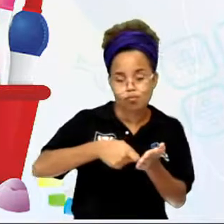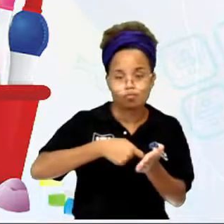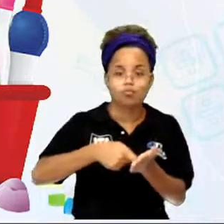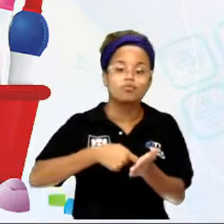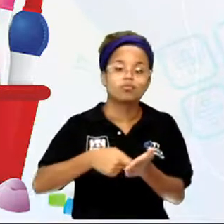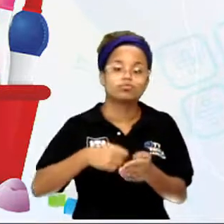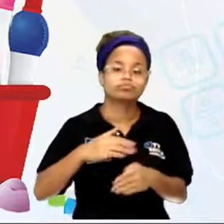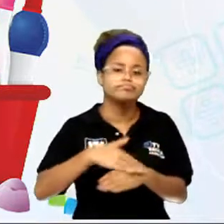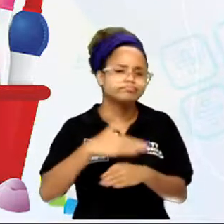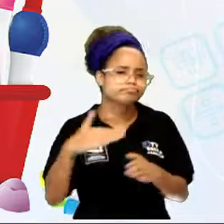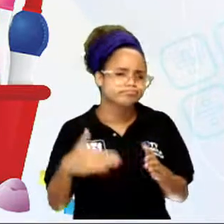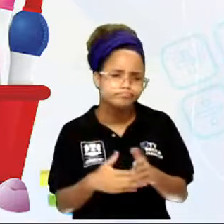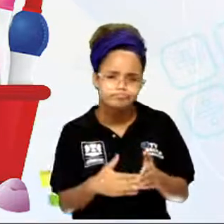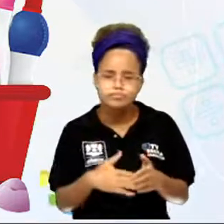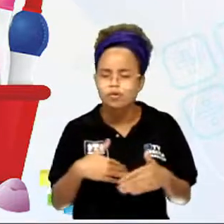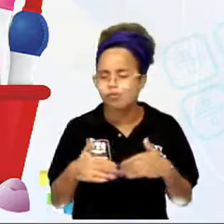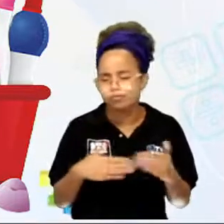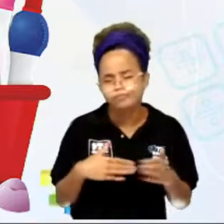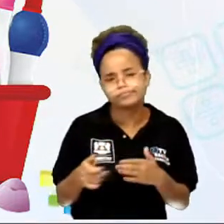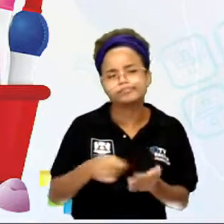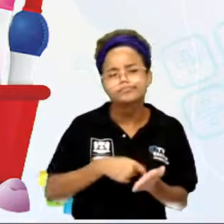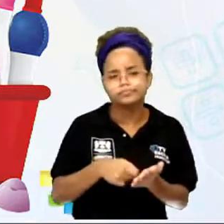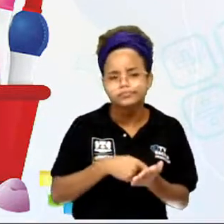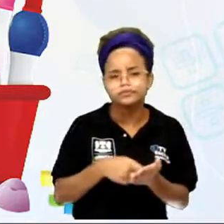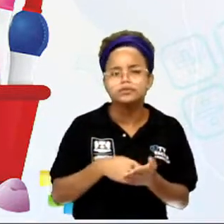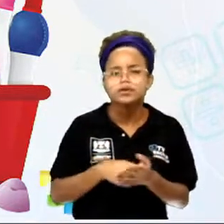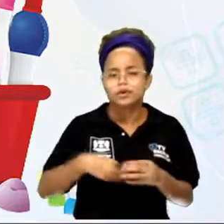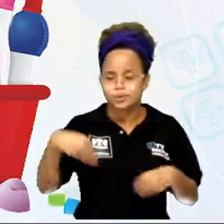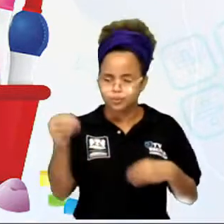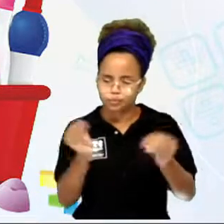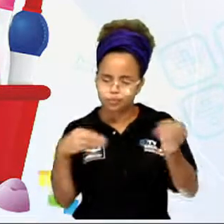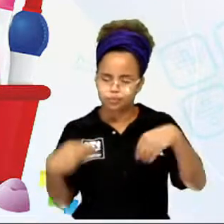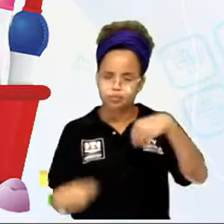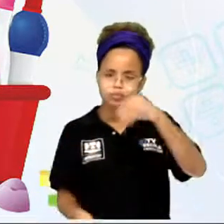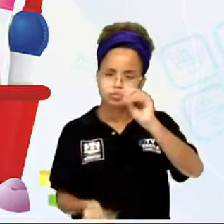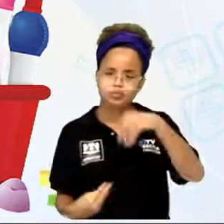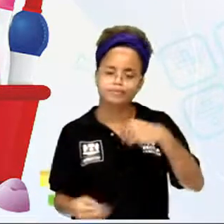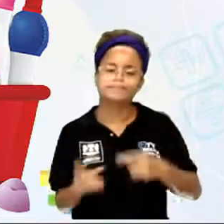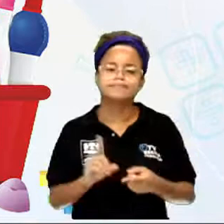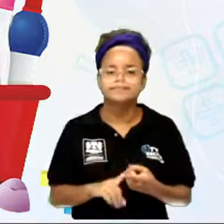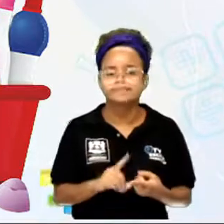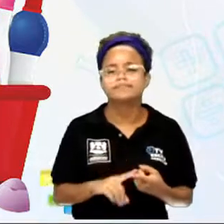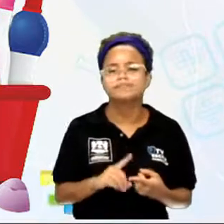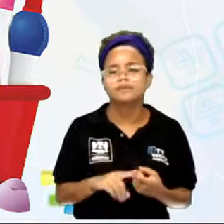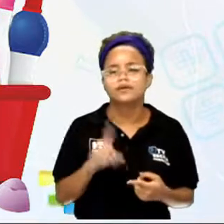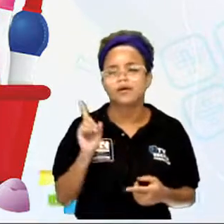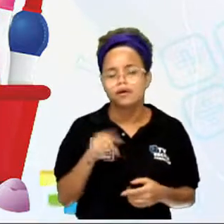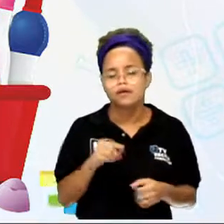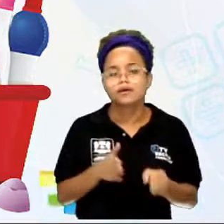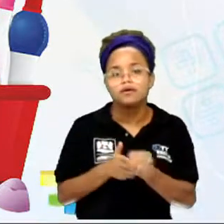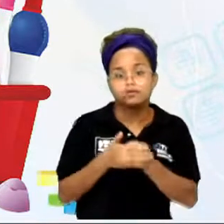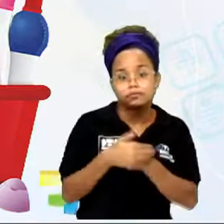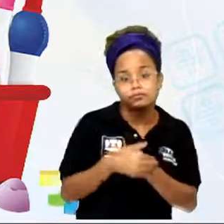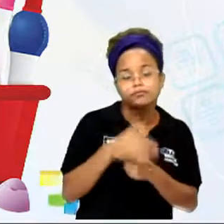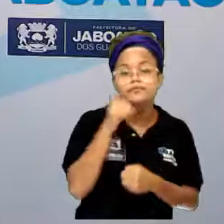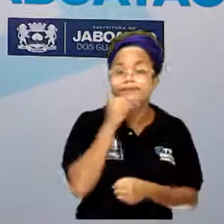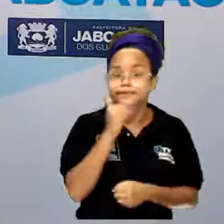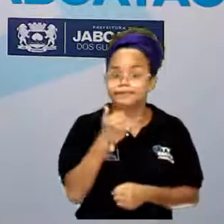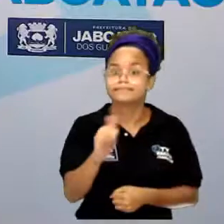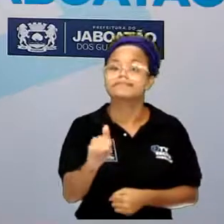os tipos de borrachas e todos os tipos de plástico, eles são o que a gente chama de isolantes